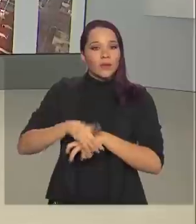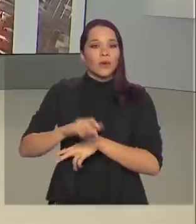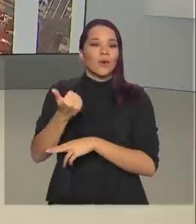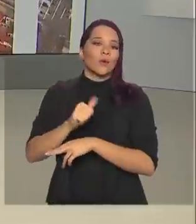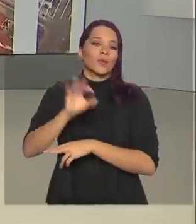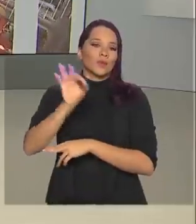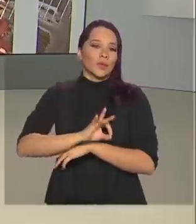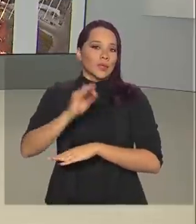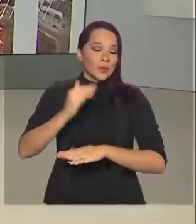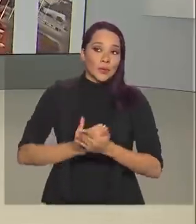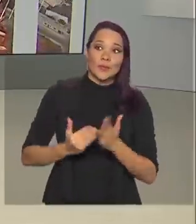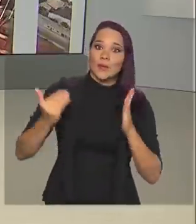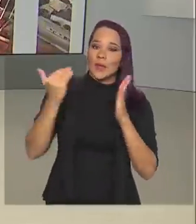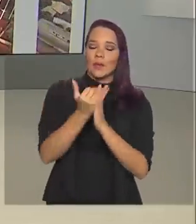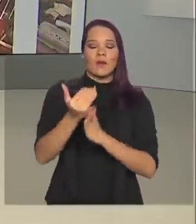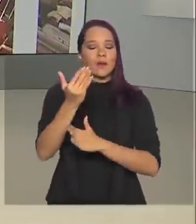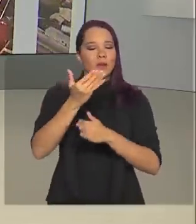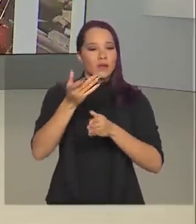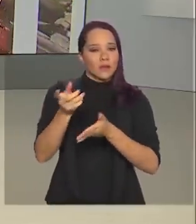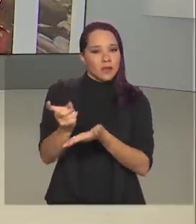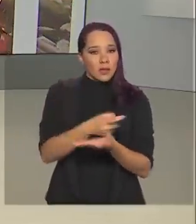% maior que na safra anterior.